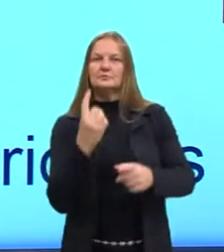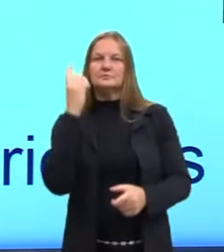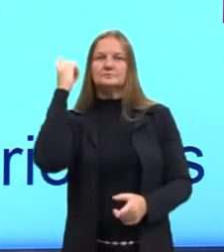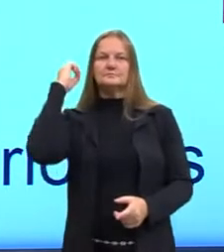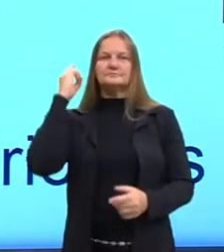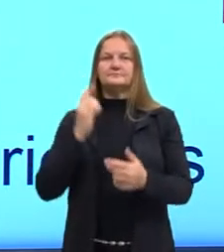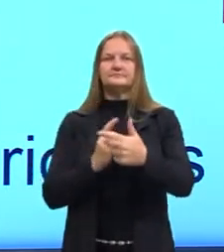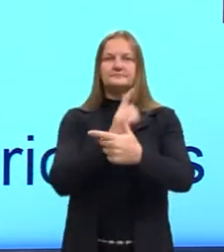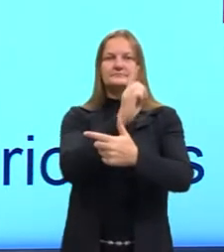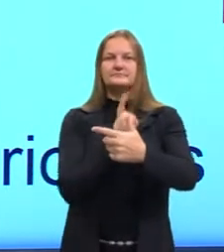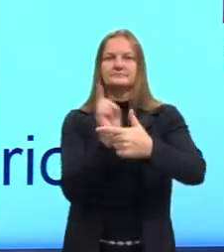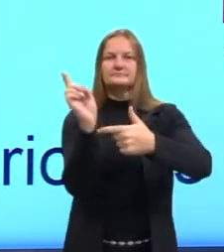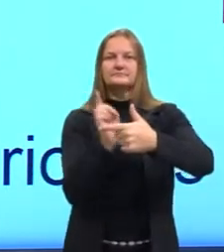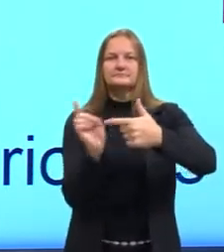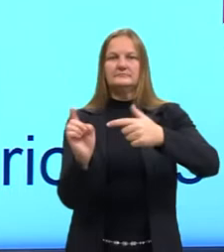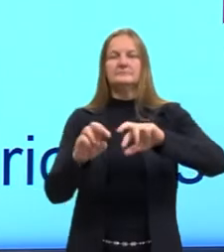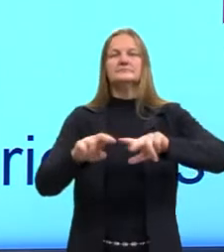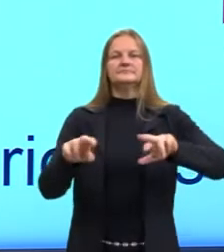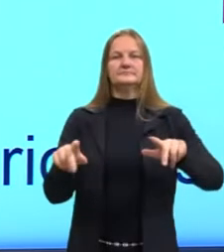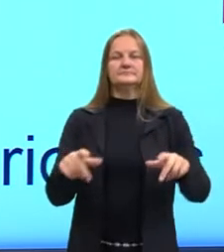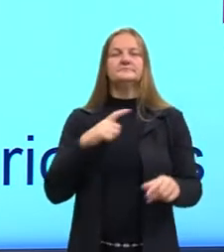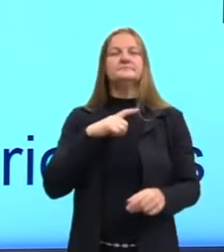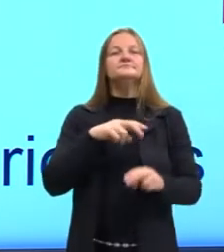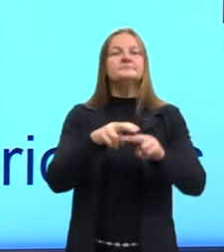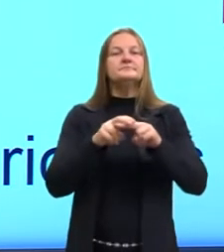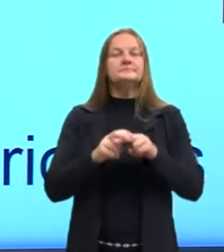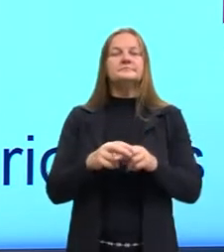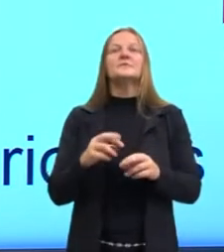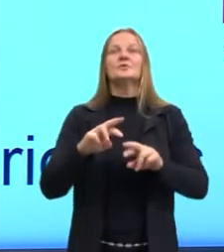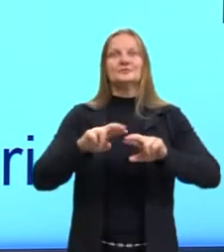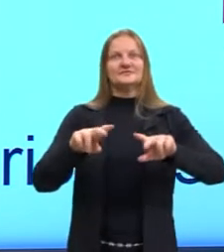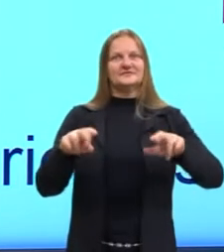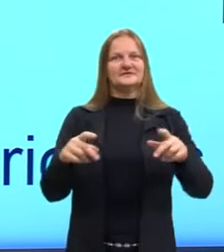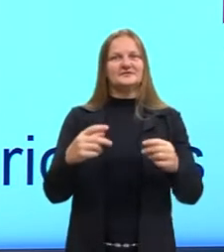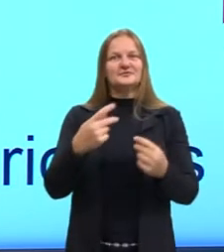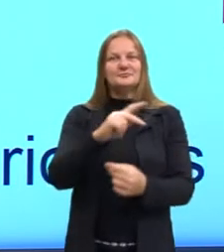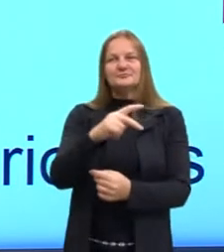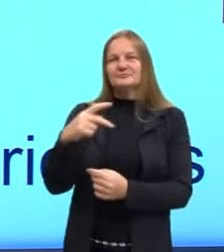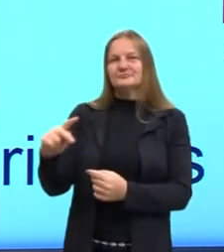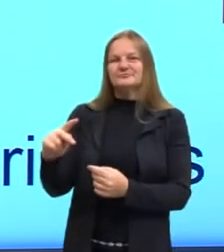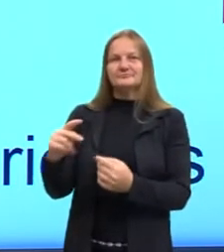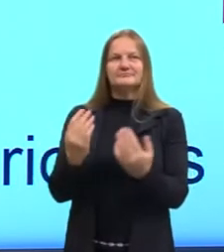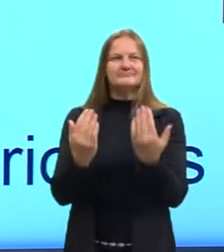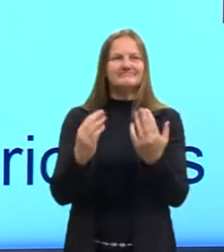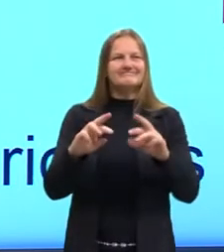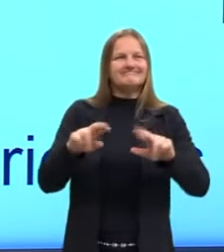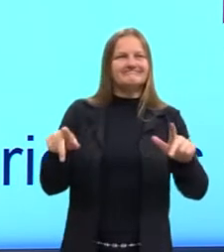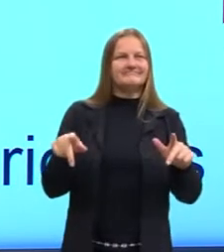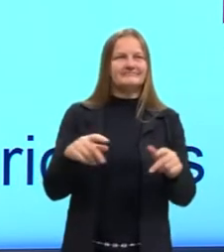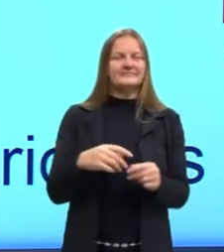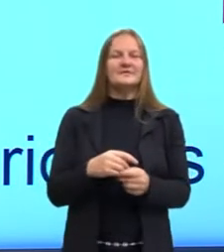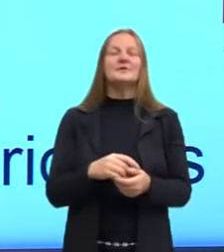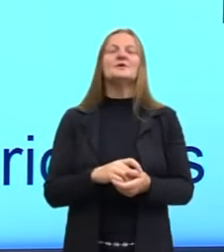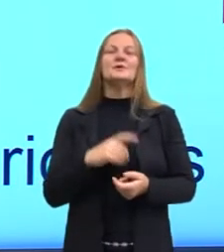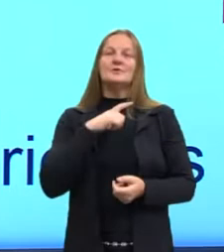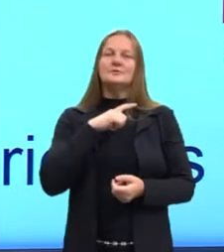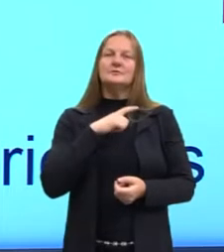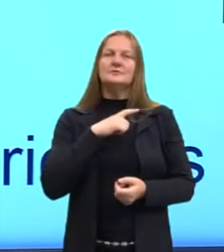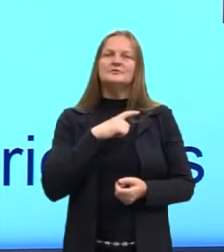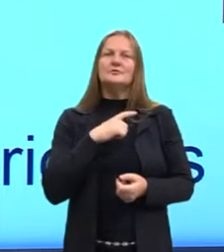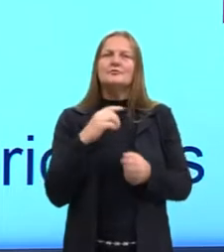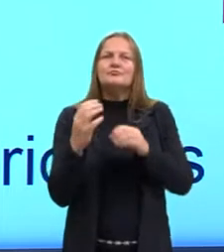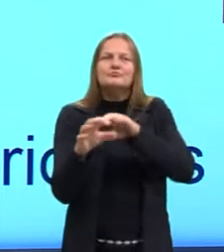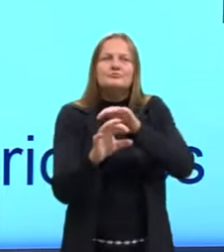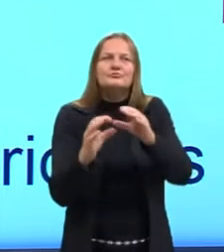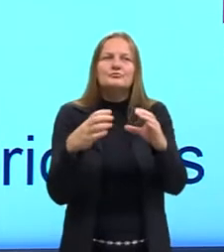diferentes. E isso faz também com que eles sejam muito diferentes entre si. Então, esse reino aqui é um